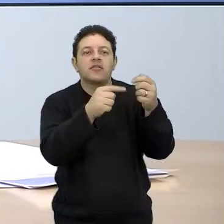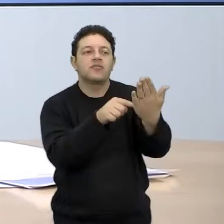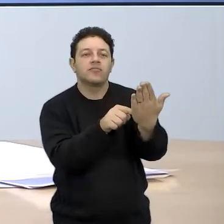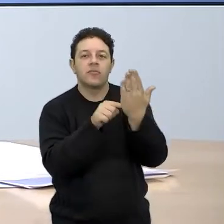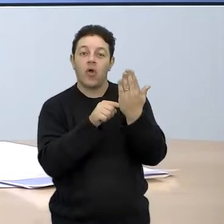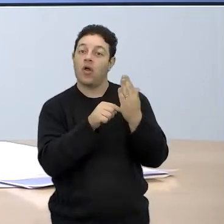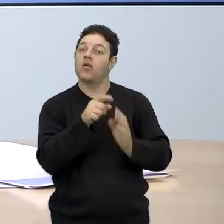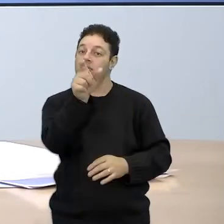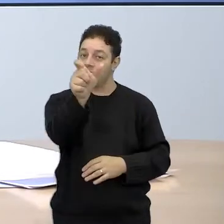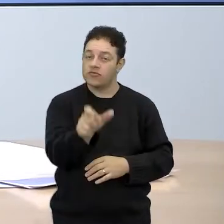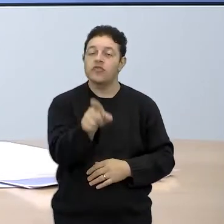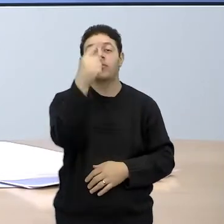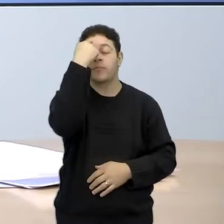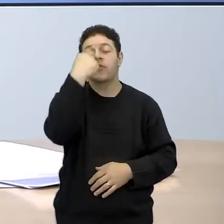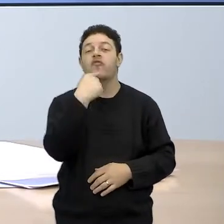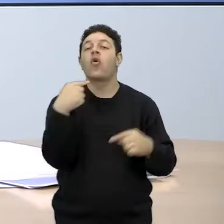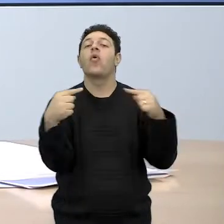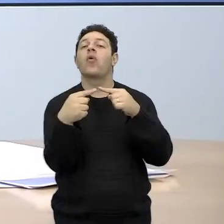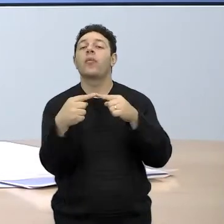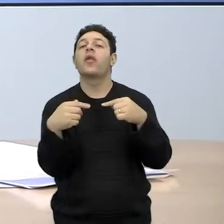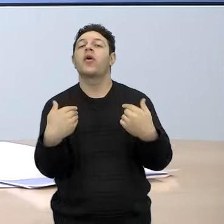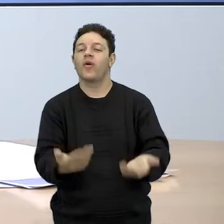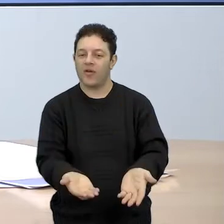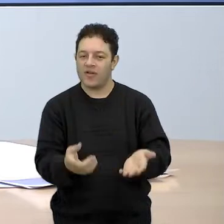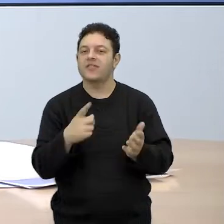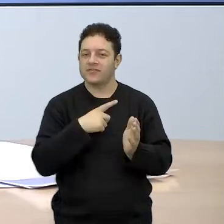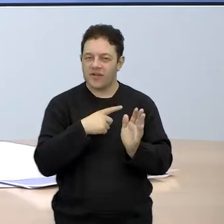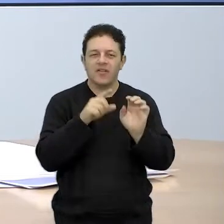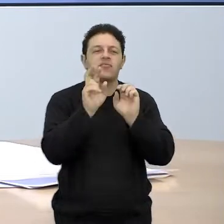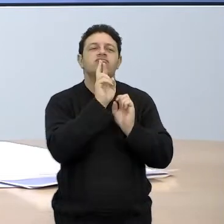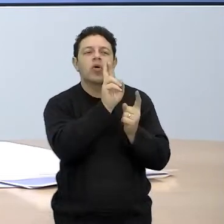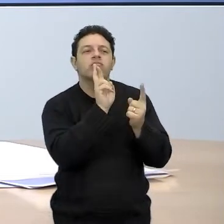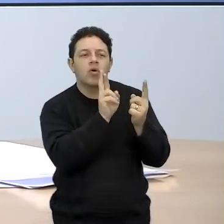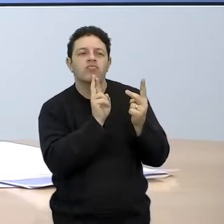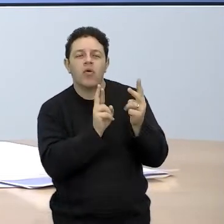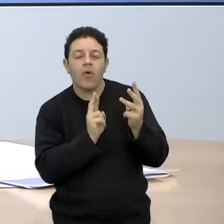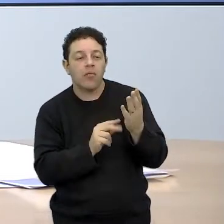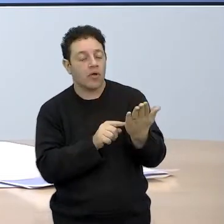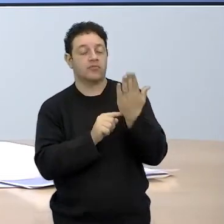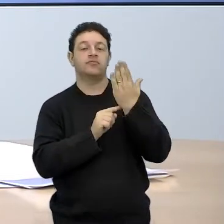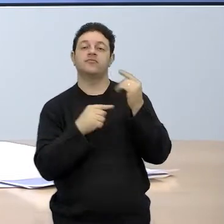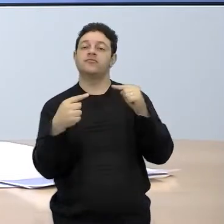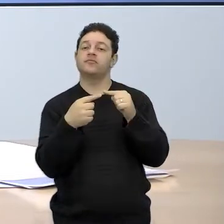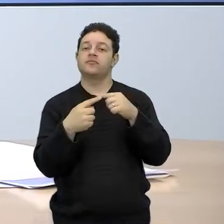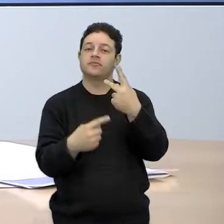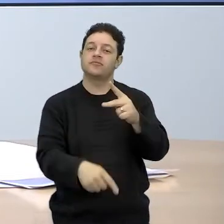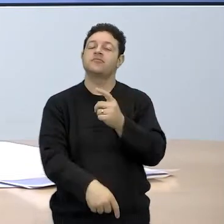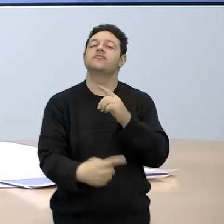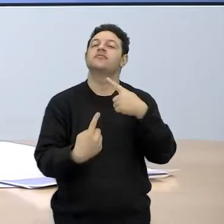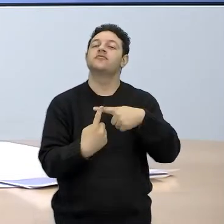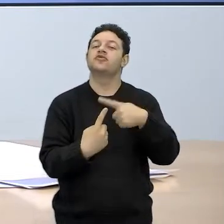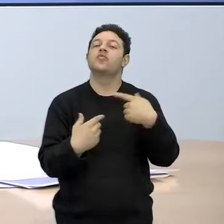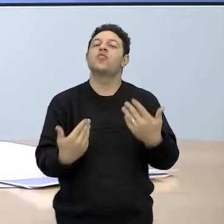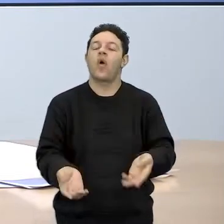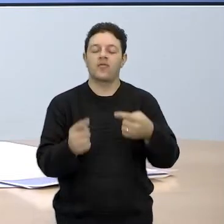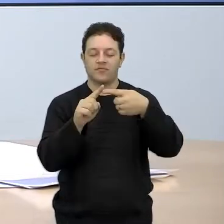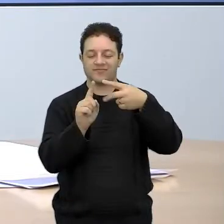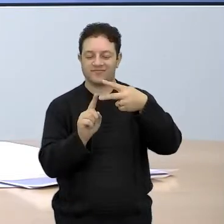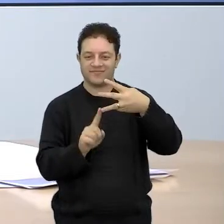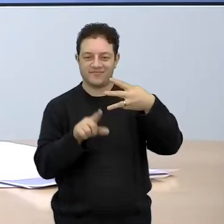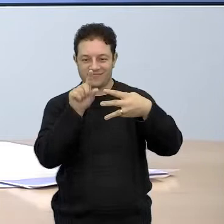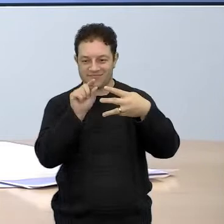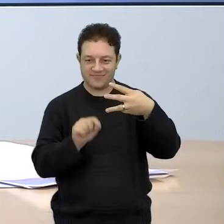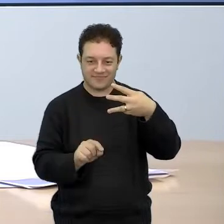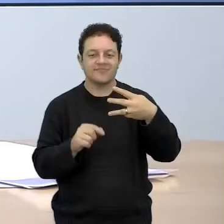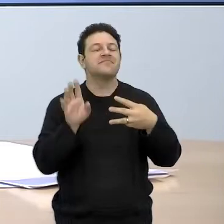colocam aí o tipo de perfil que você tem. Um formuláriozinho que você responde e aí aparece qual o seu tipo de perfil. Eu